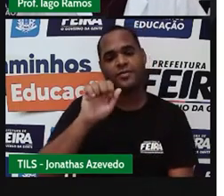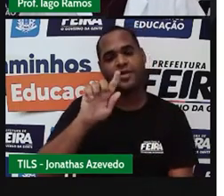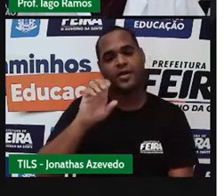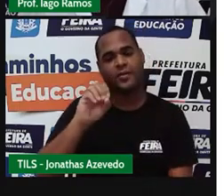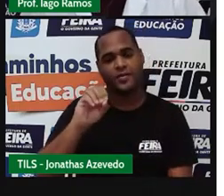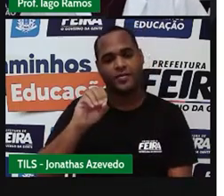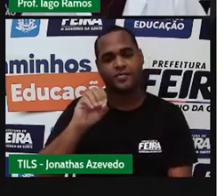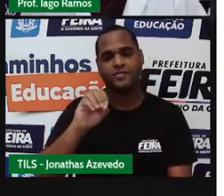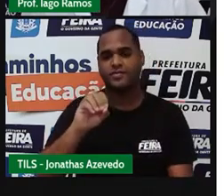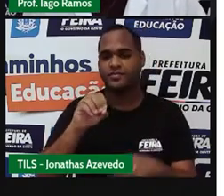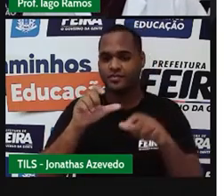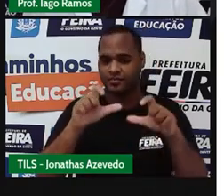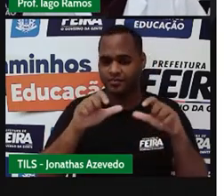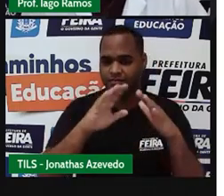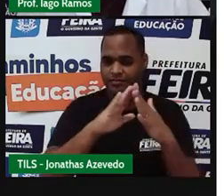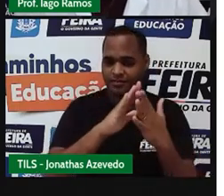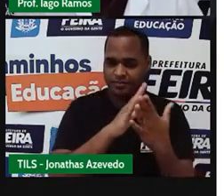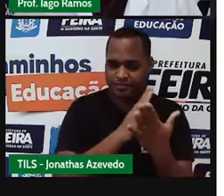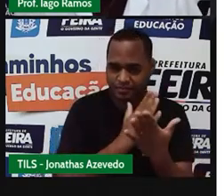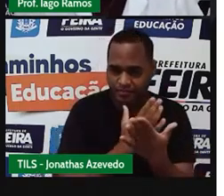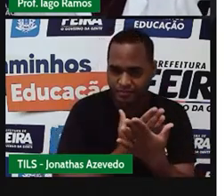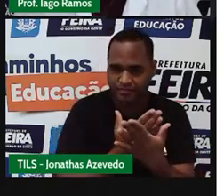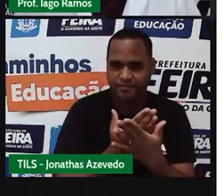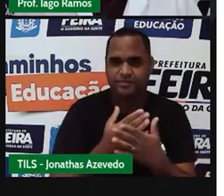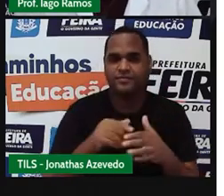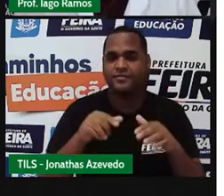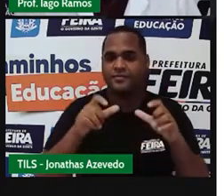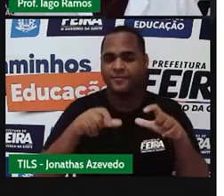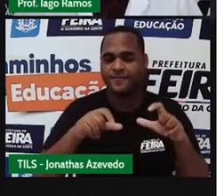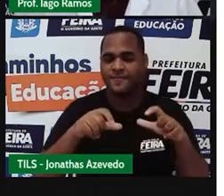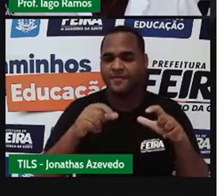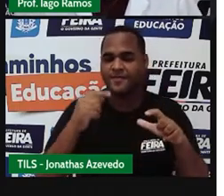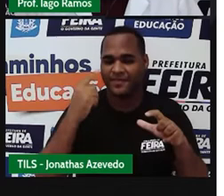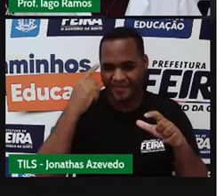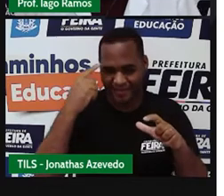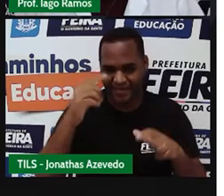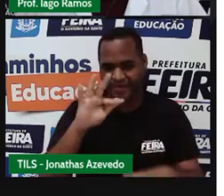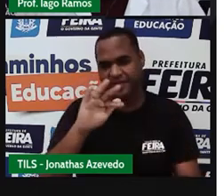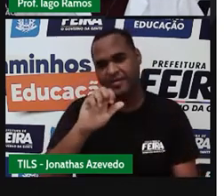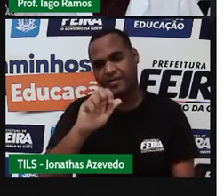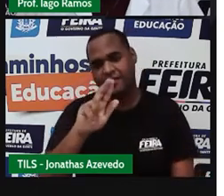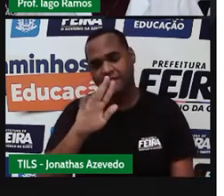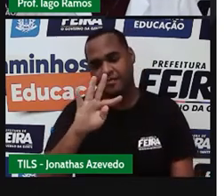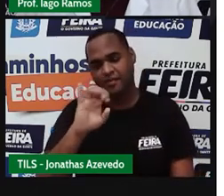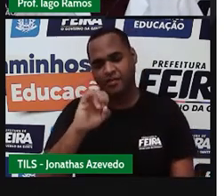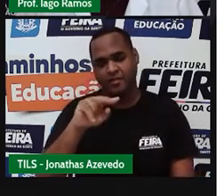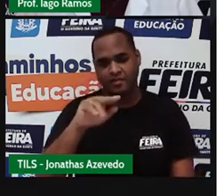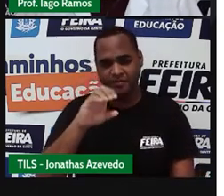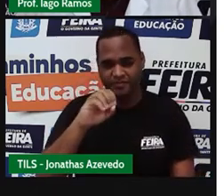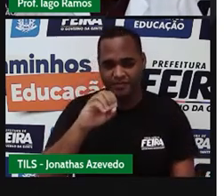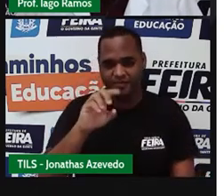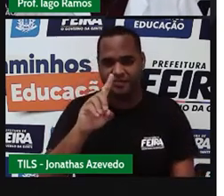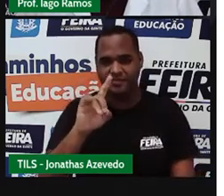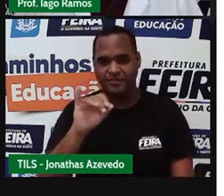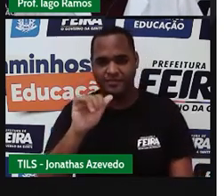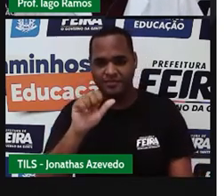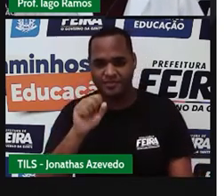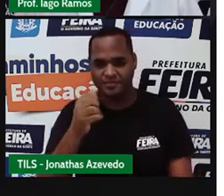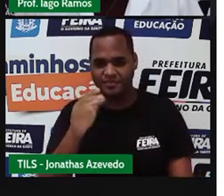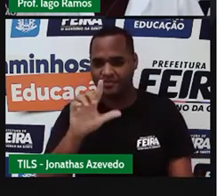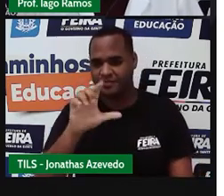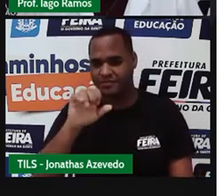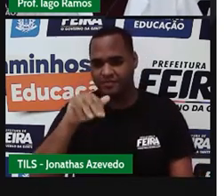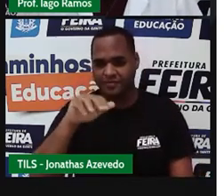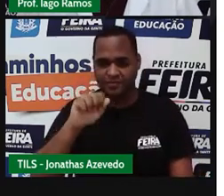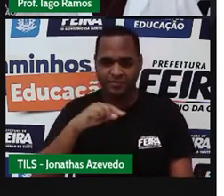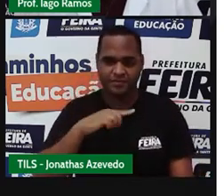sou professor de matemática, venho lá da escola municipal Faustino Dias Lima. Bom, eu